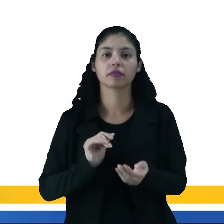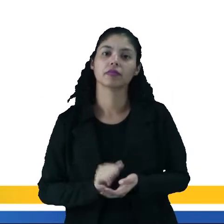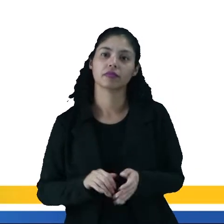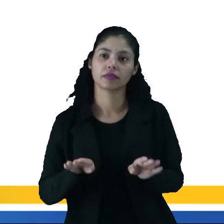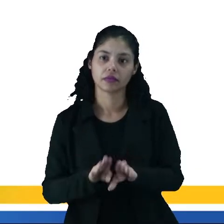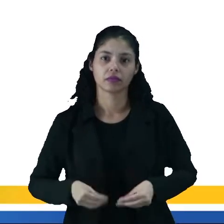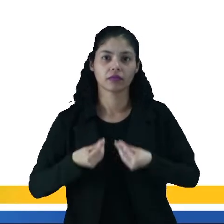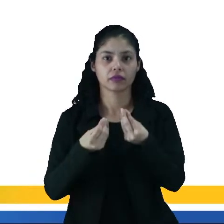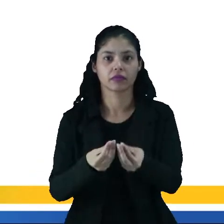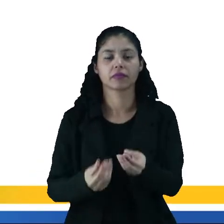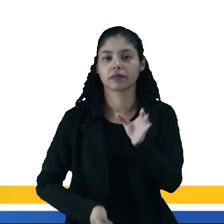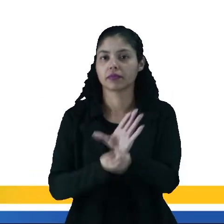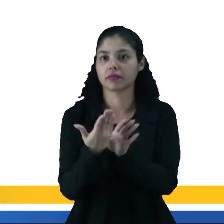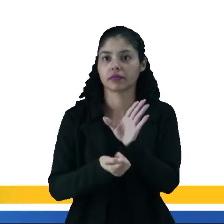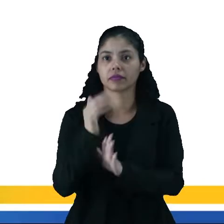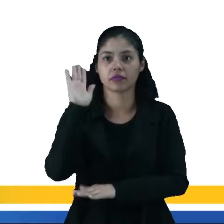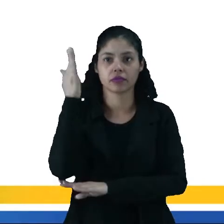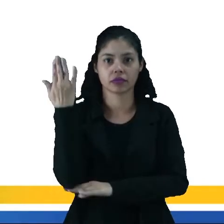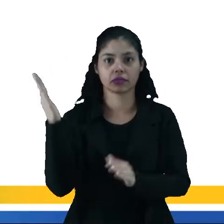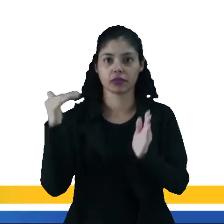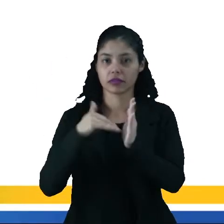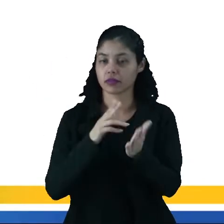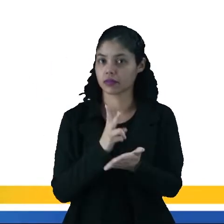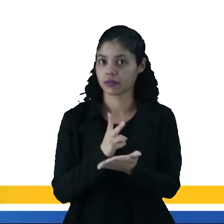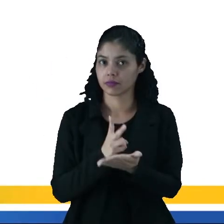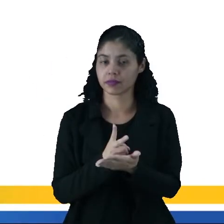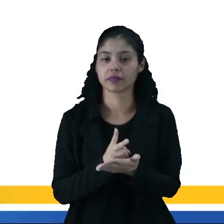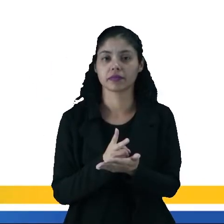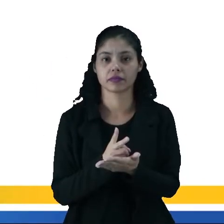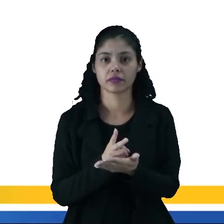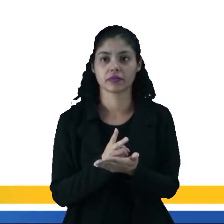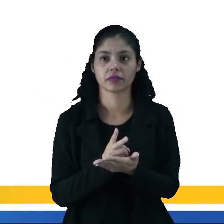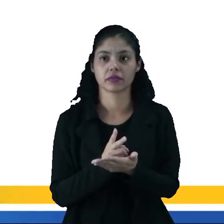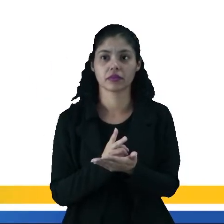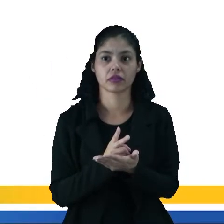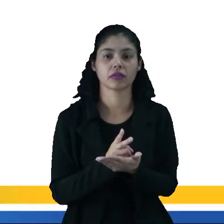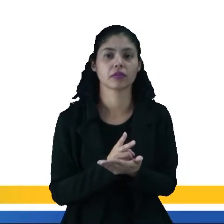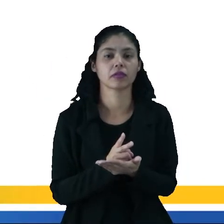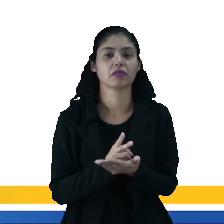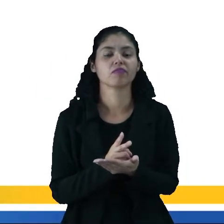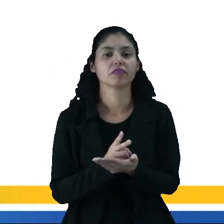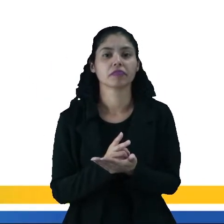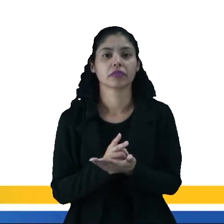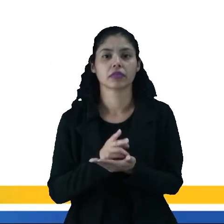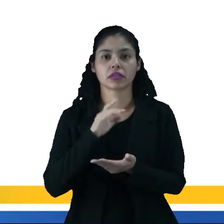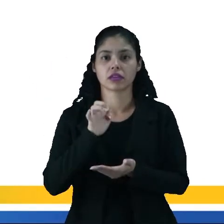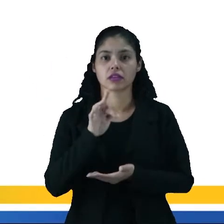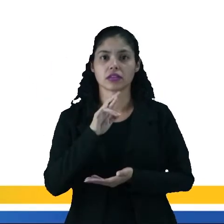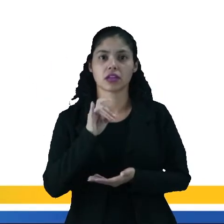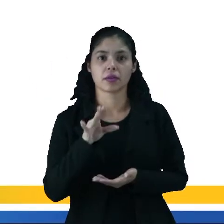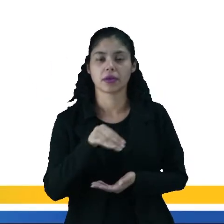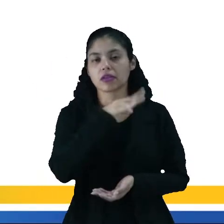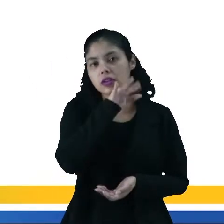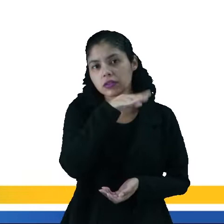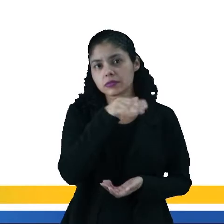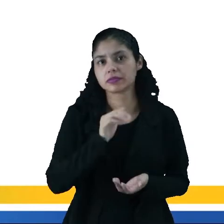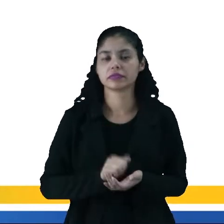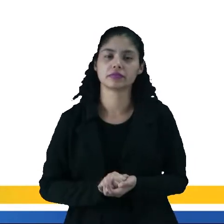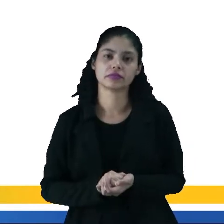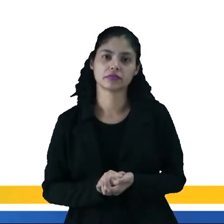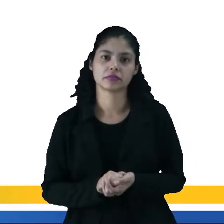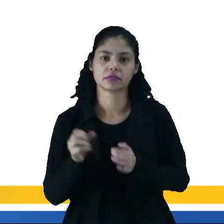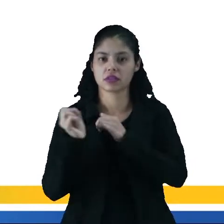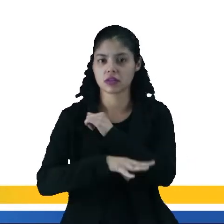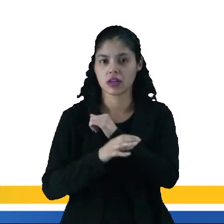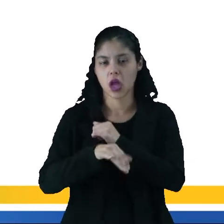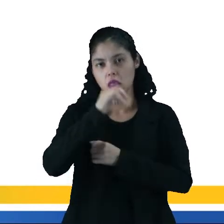produtos agrícolas, madeira, até mesmo, digamos assim, excrementos de animais, como é o caso